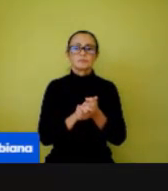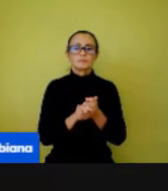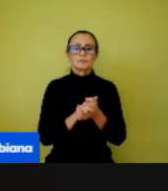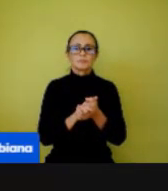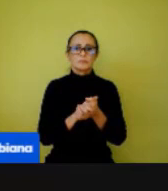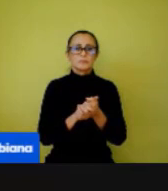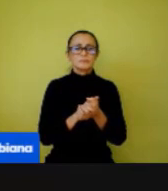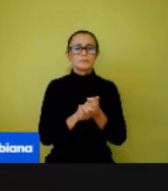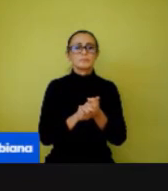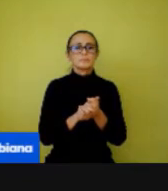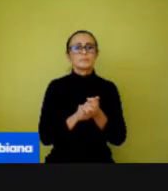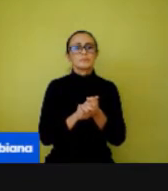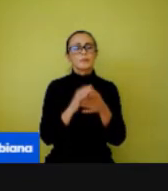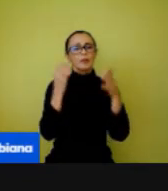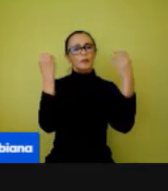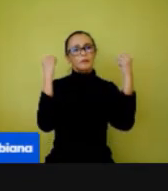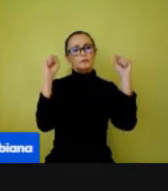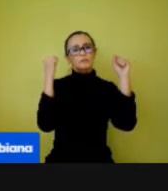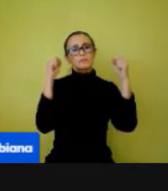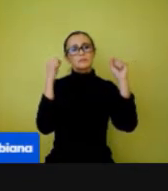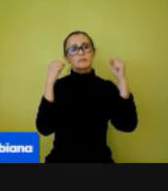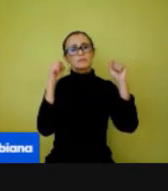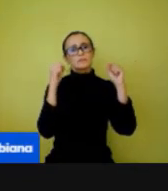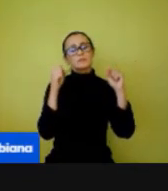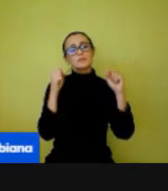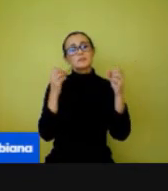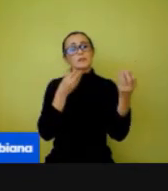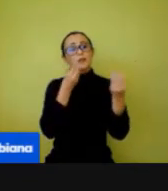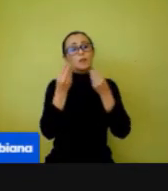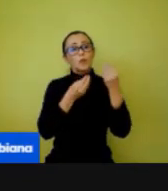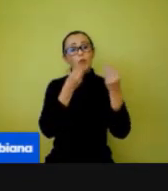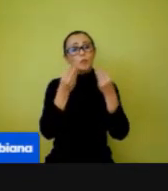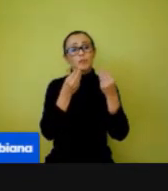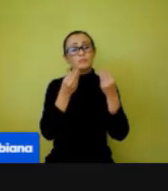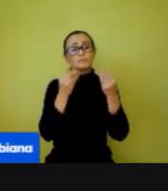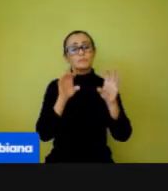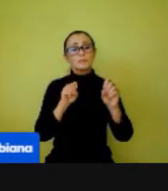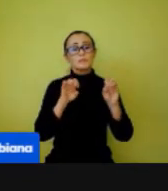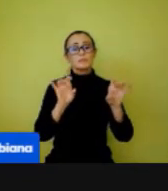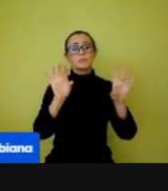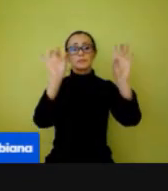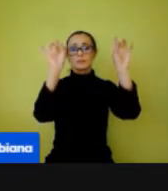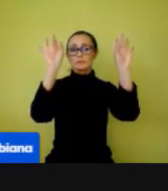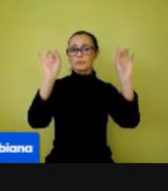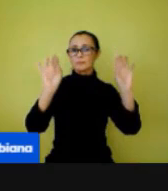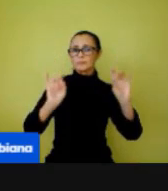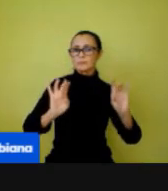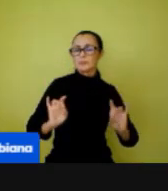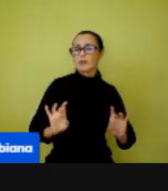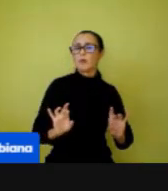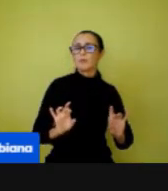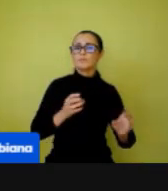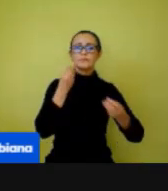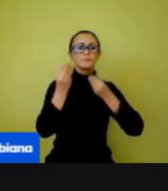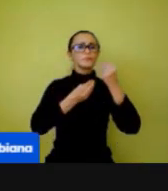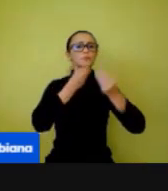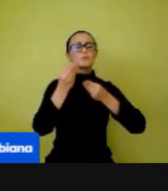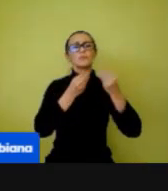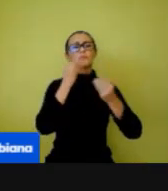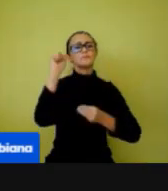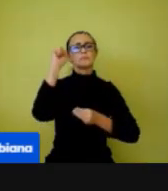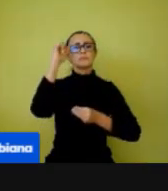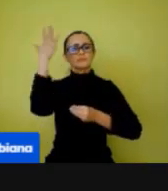E a educação física na educação especial? Como que nós vamos fazer isso? Então, aqueles alunos